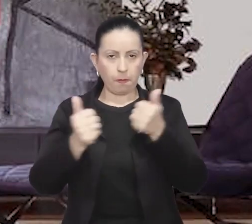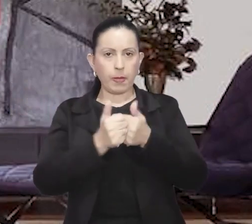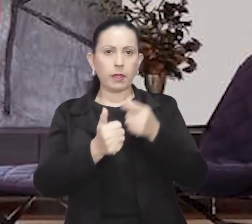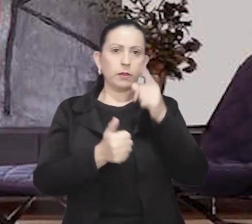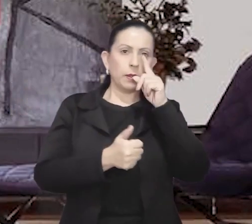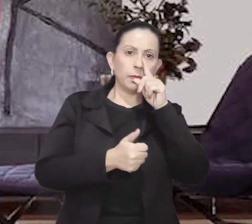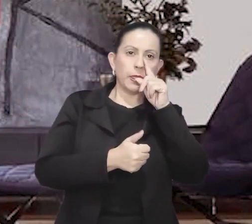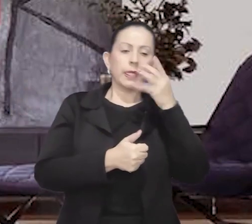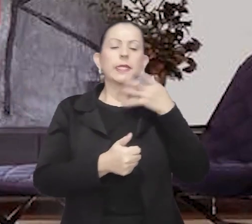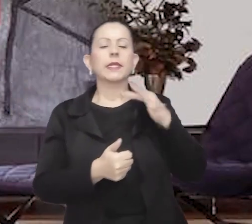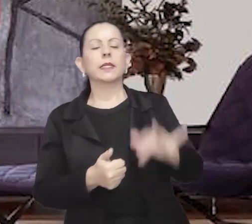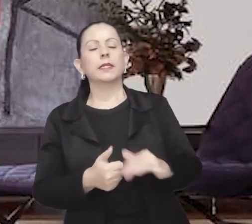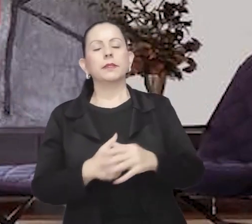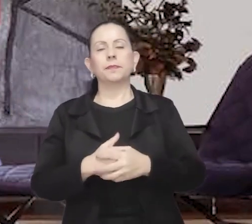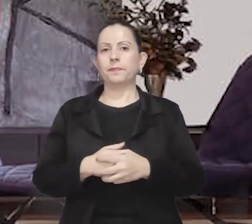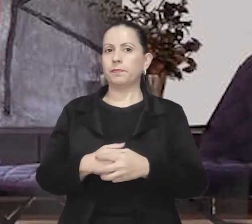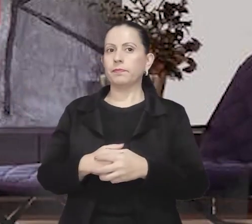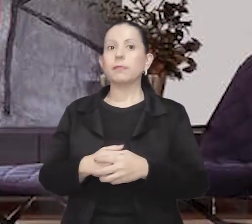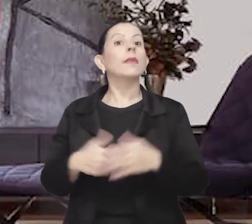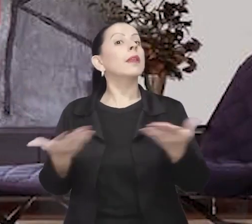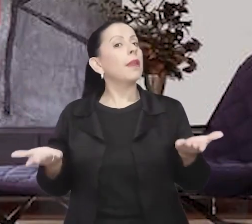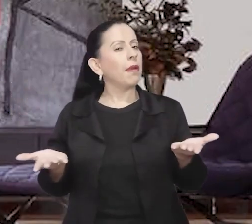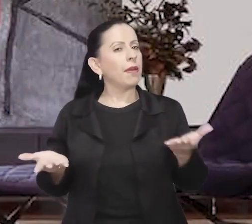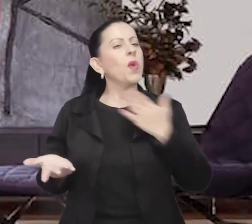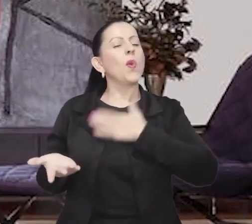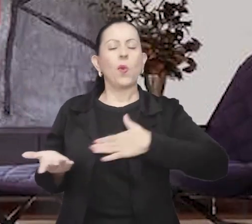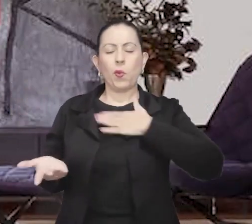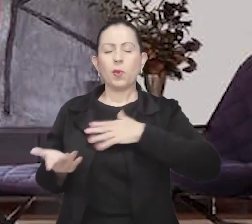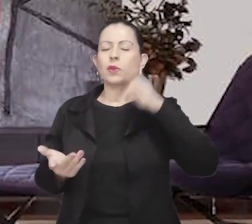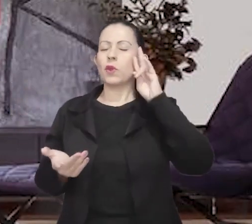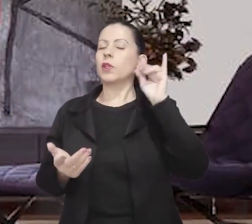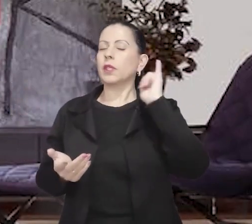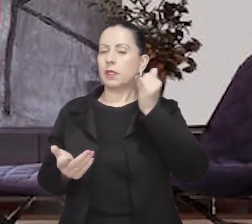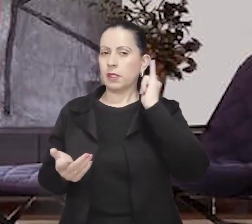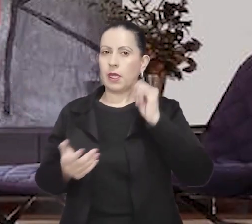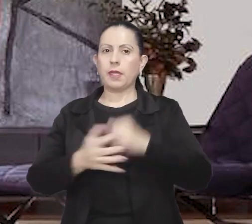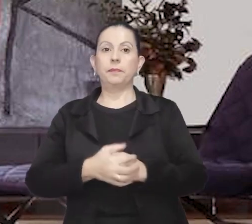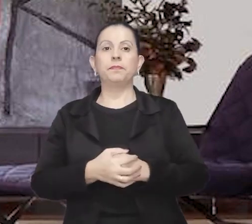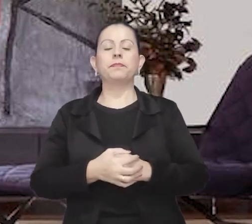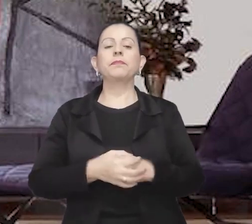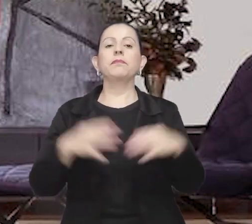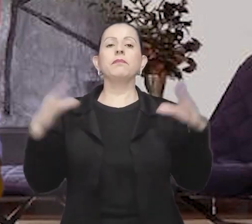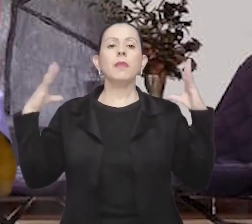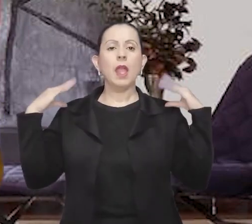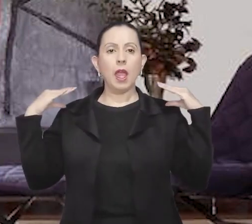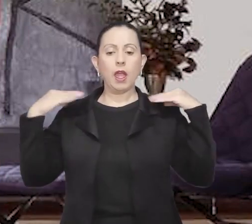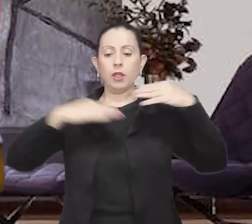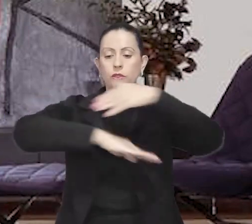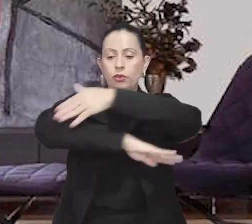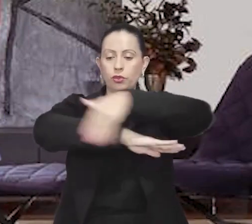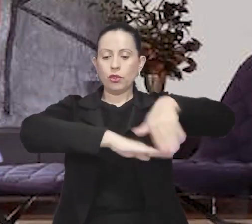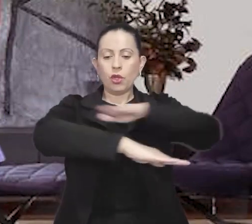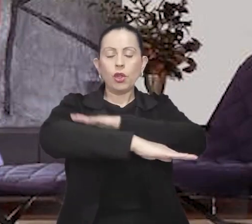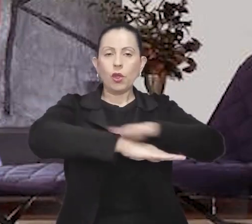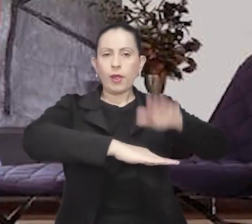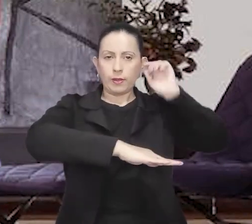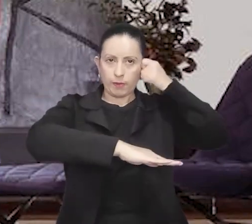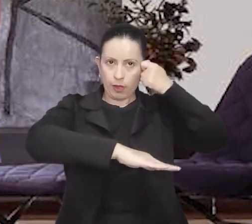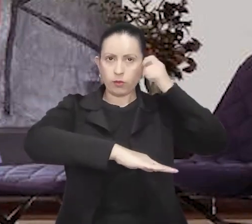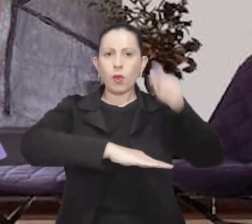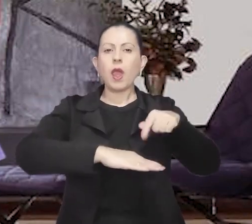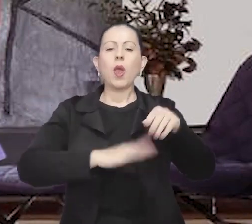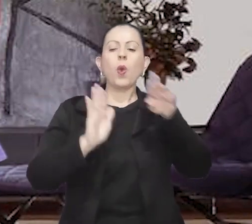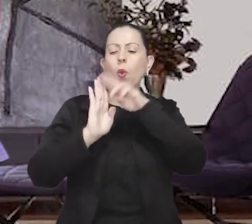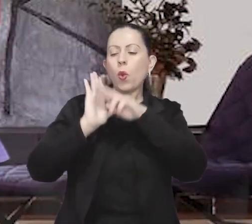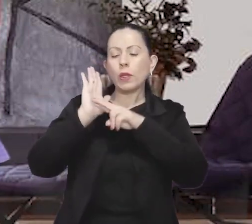gostou dessa história? Anjos do Asfalto é um roteiro de curta-metragem que eu escrevi em março de 2015, mas